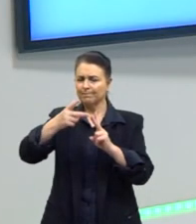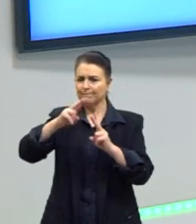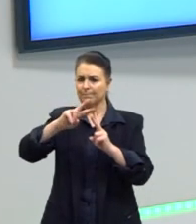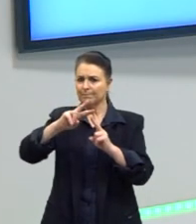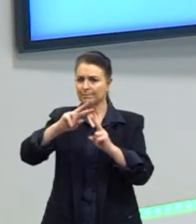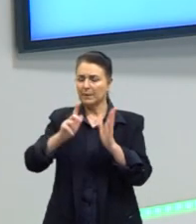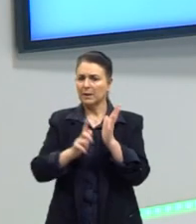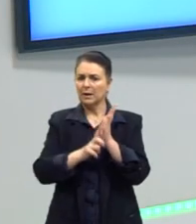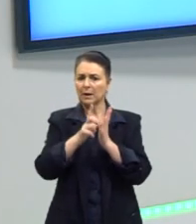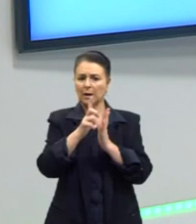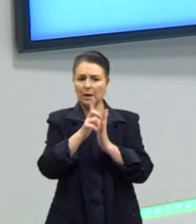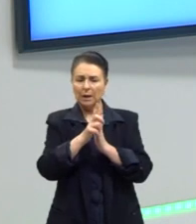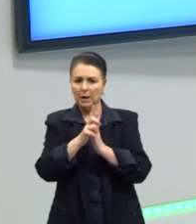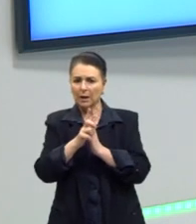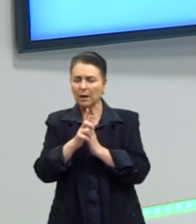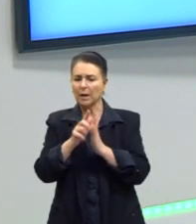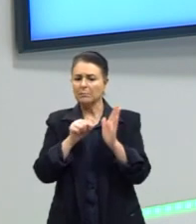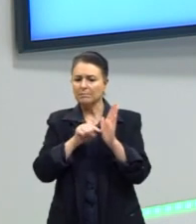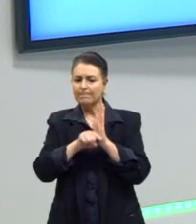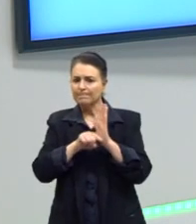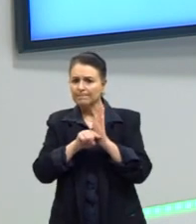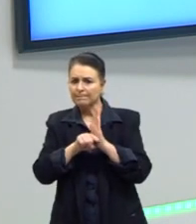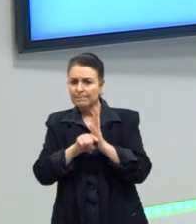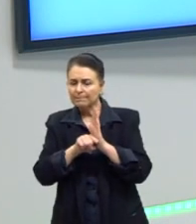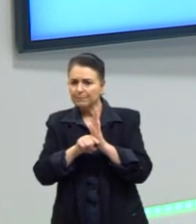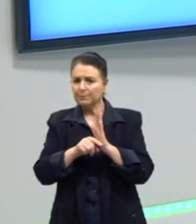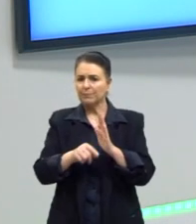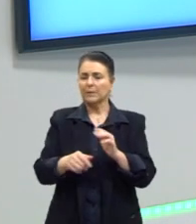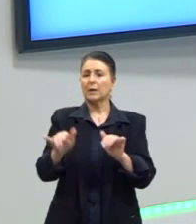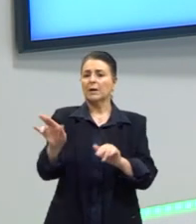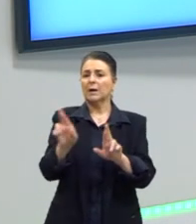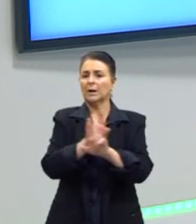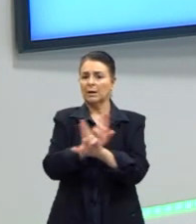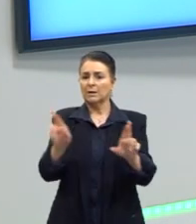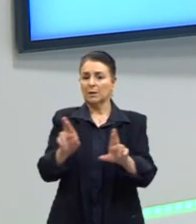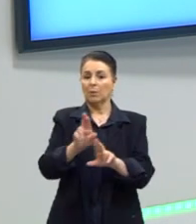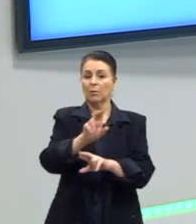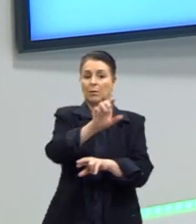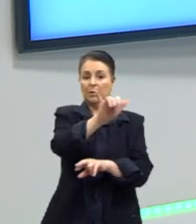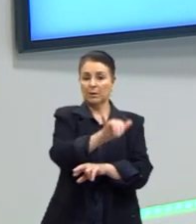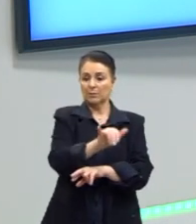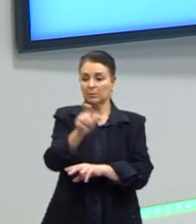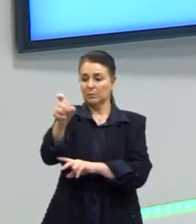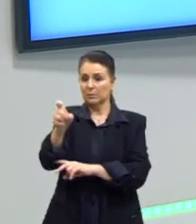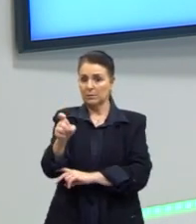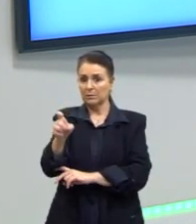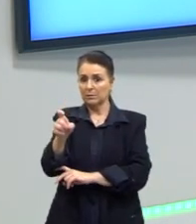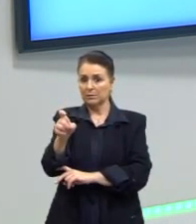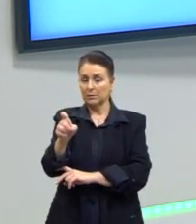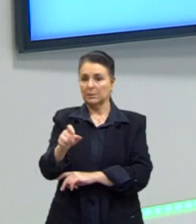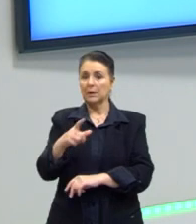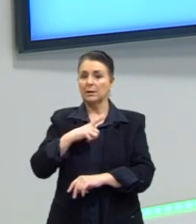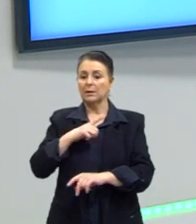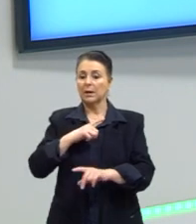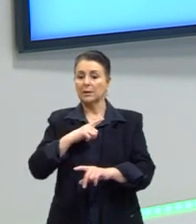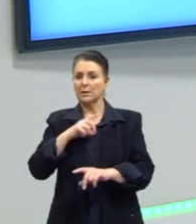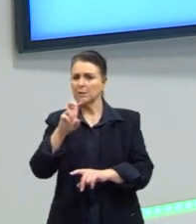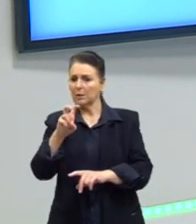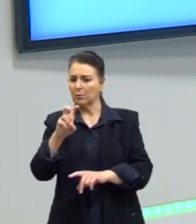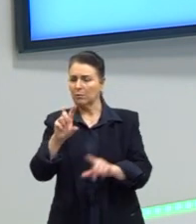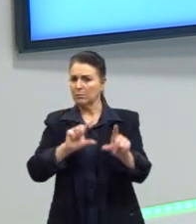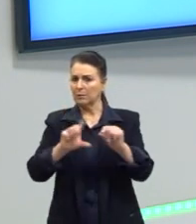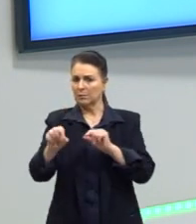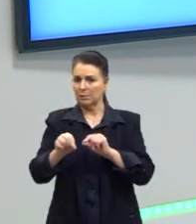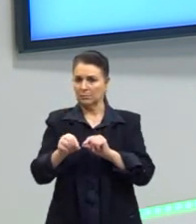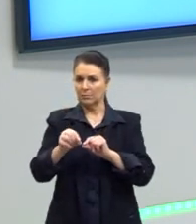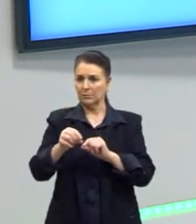é verificada exatamente, a relação y e x é. Nós temos cinco alternativas, cada